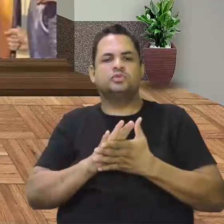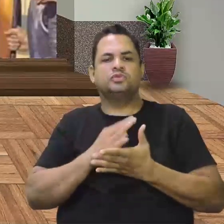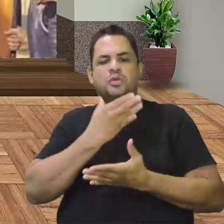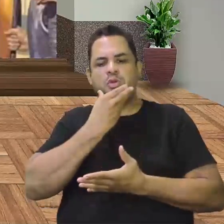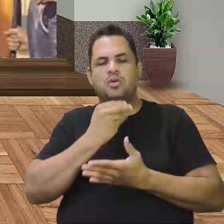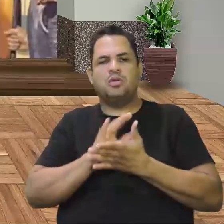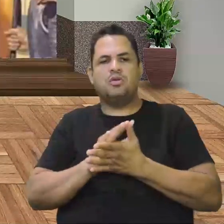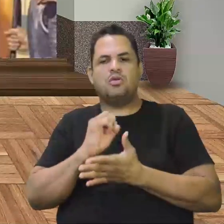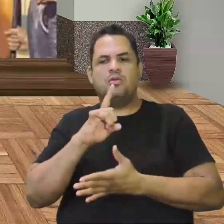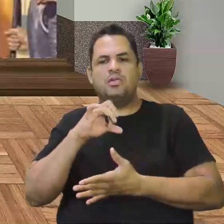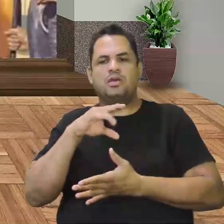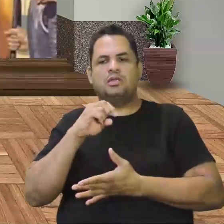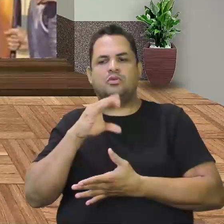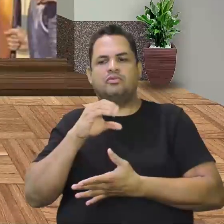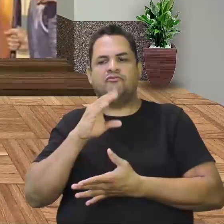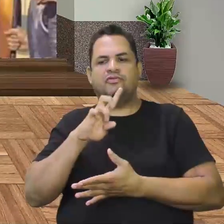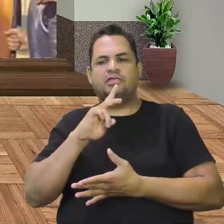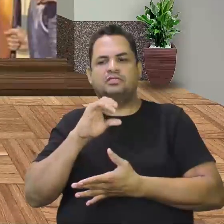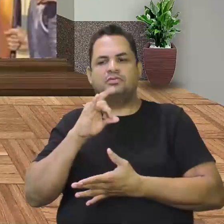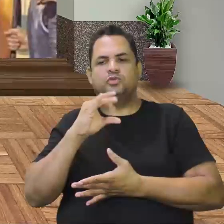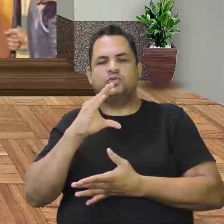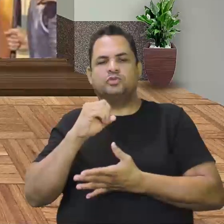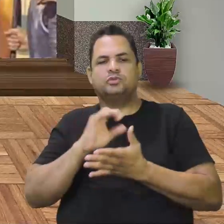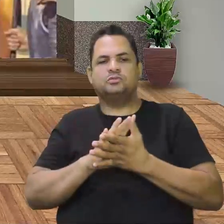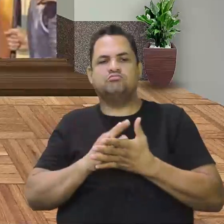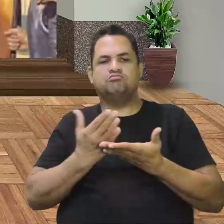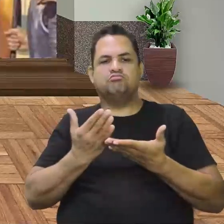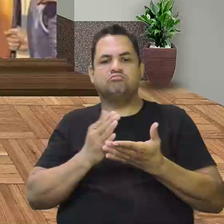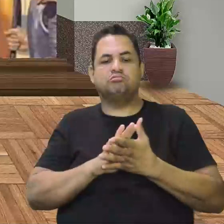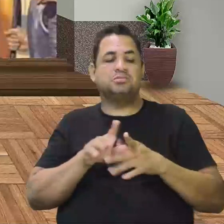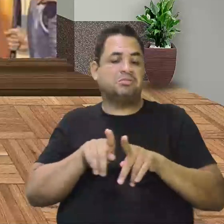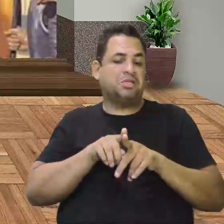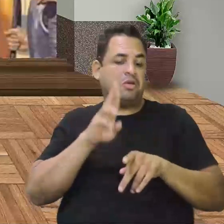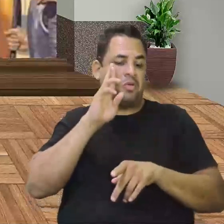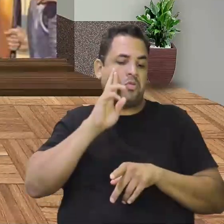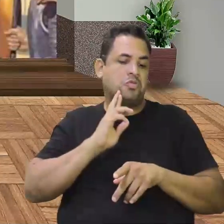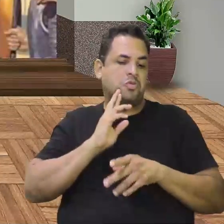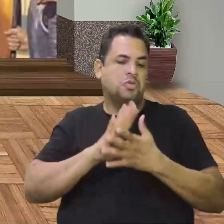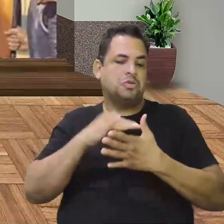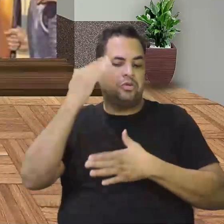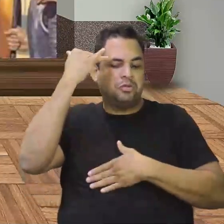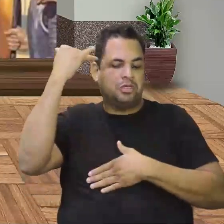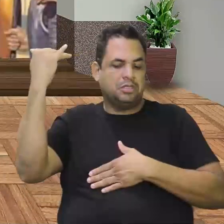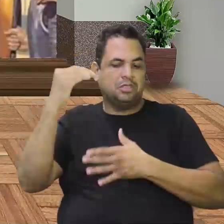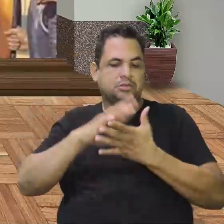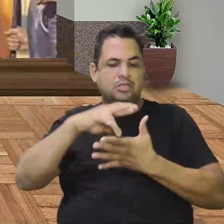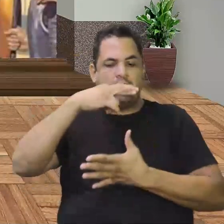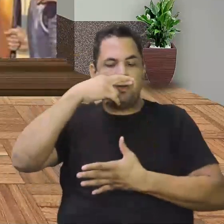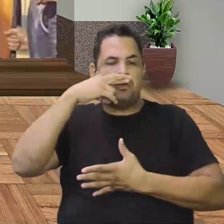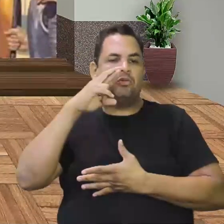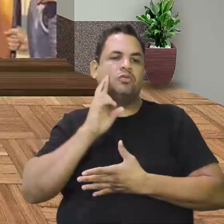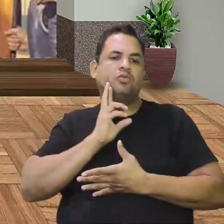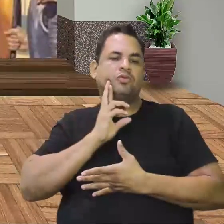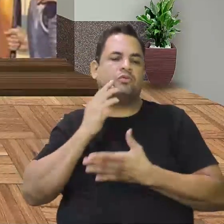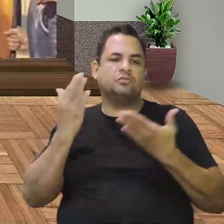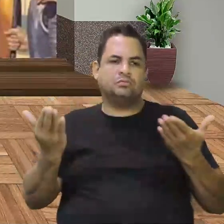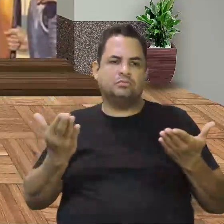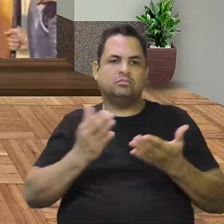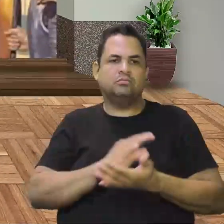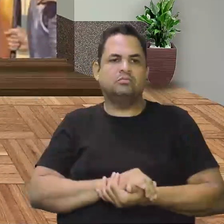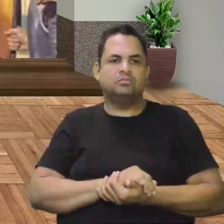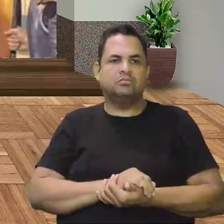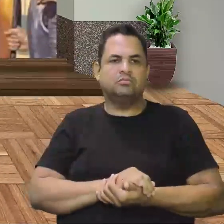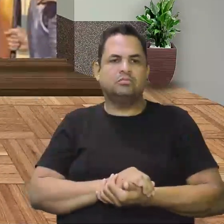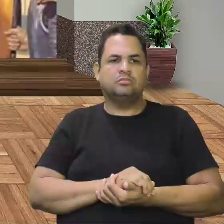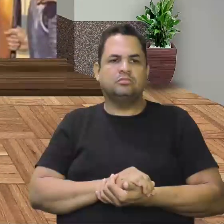Rondônia foi em homenagem a Rondon. A América foi em homenagem a Américo Vespúcio. Esse